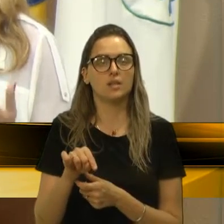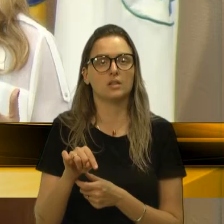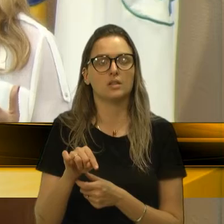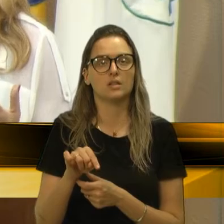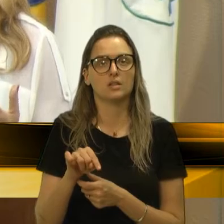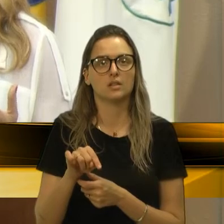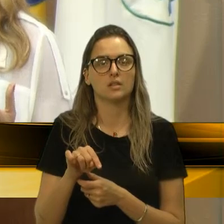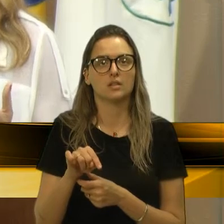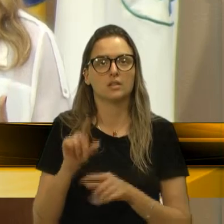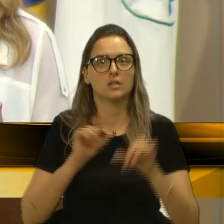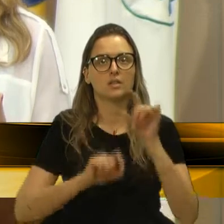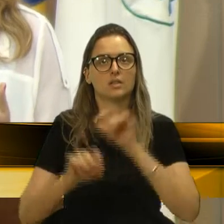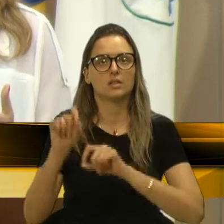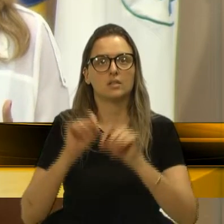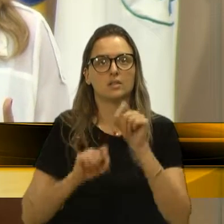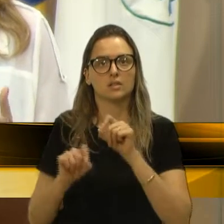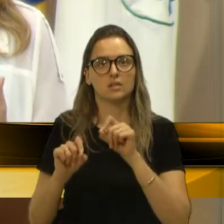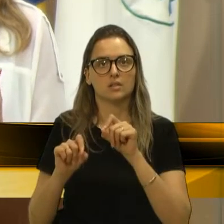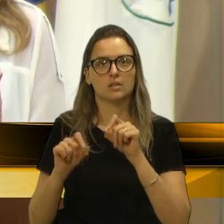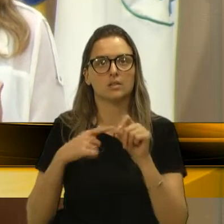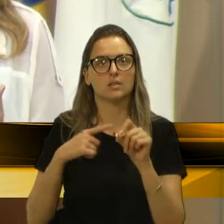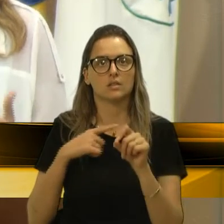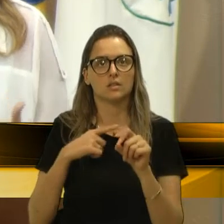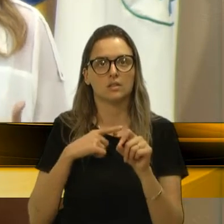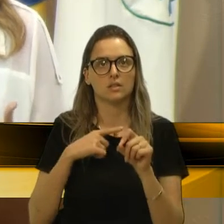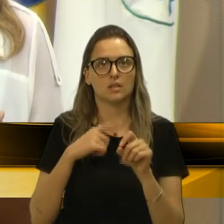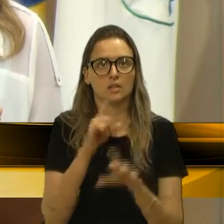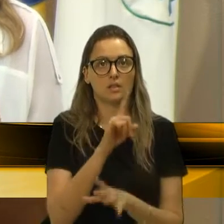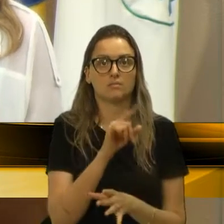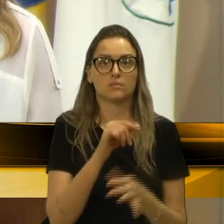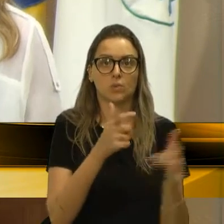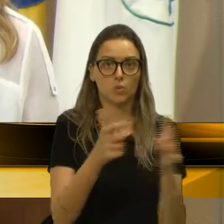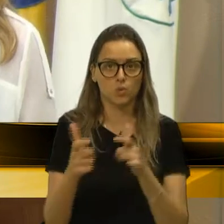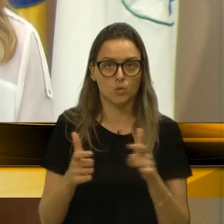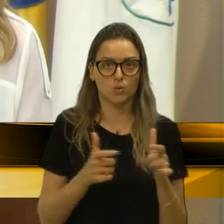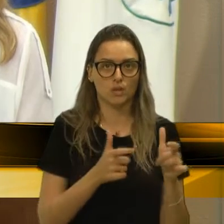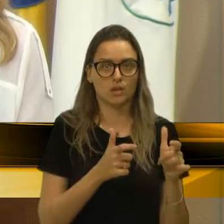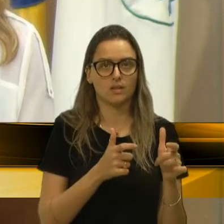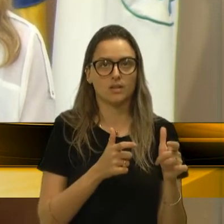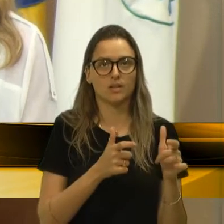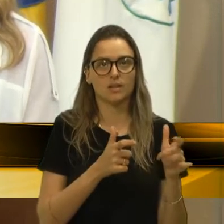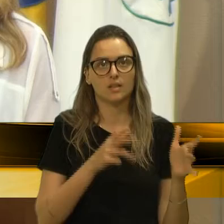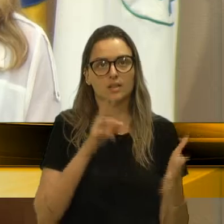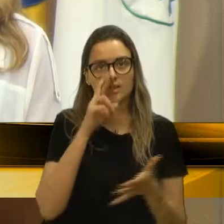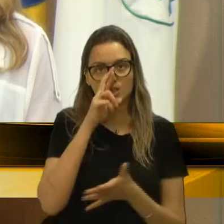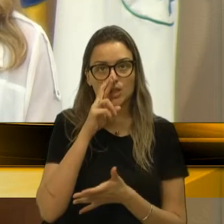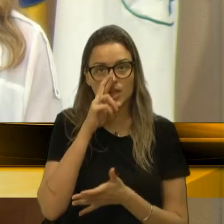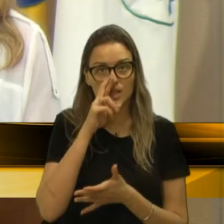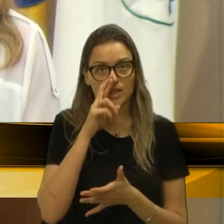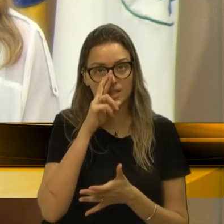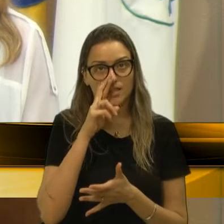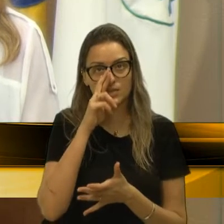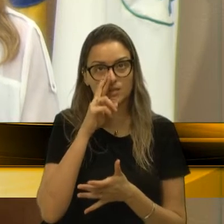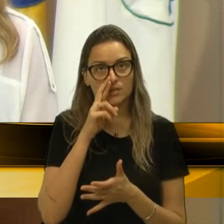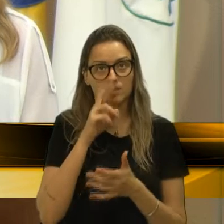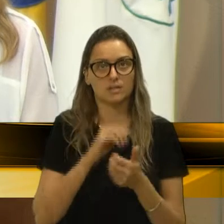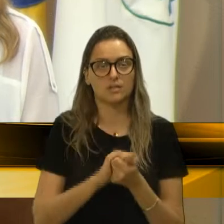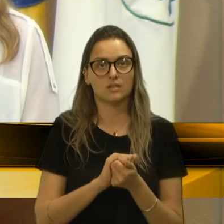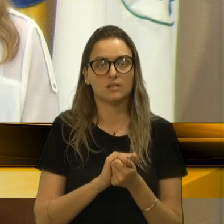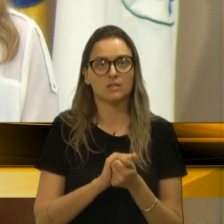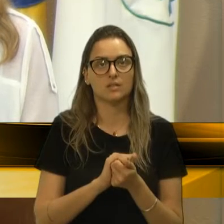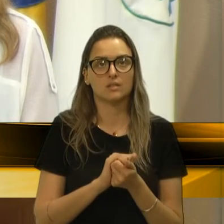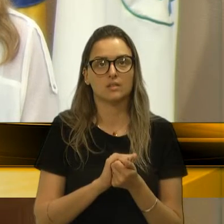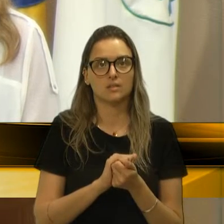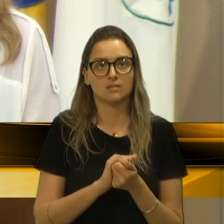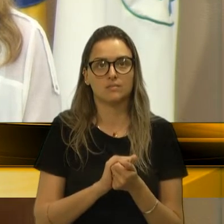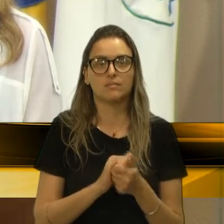vulnerabilidade social, zona de risco, o risco é uma zona de risco grande em relação a usuários